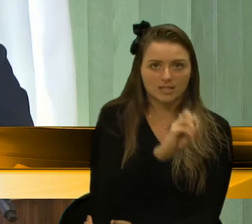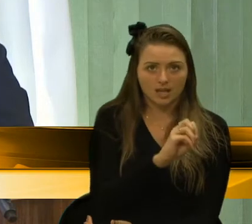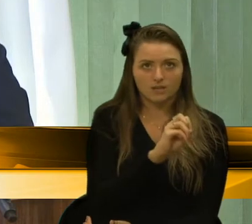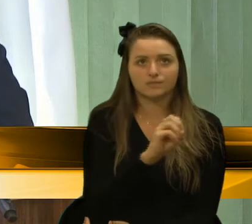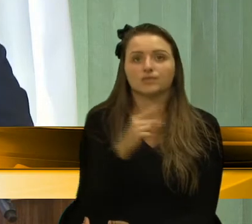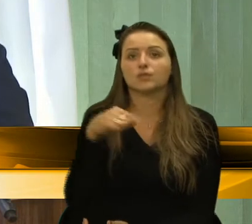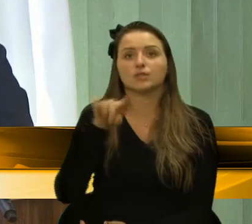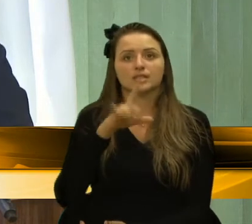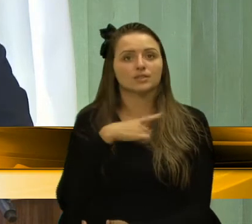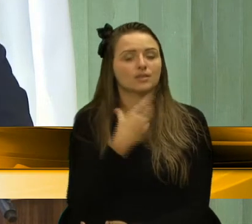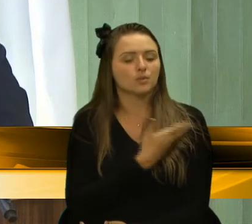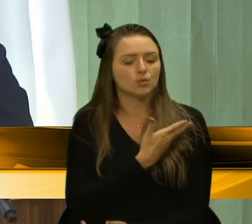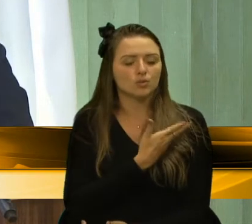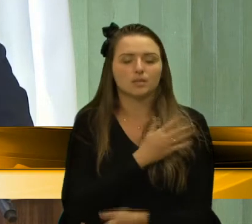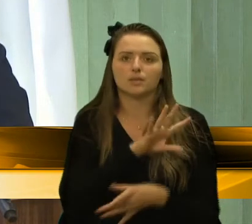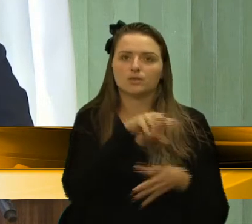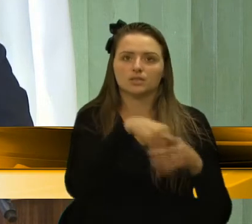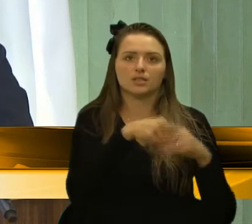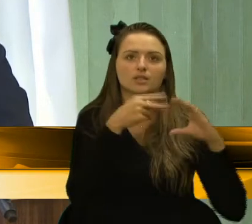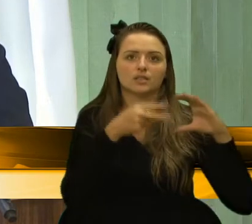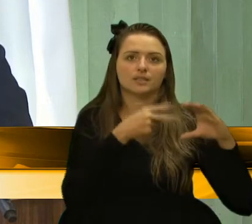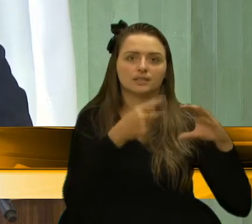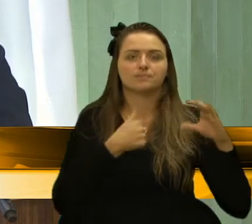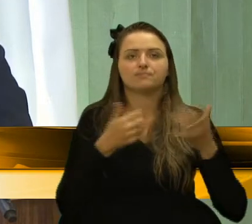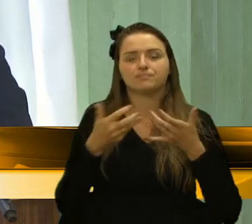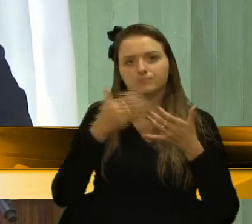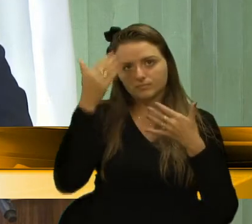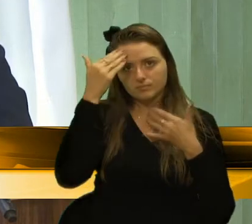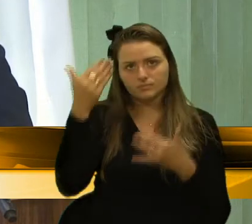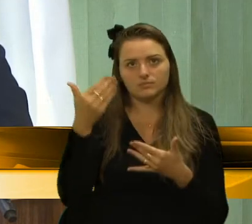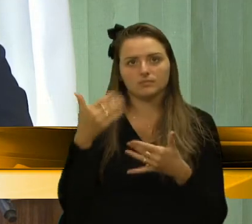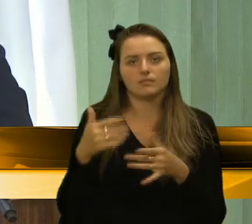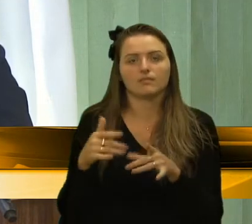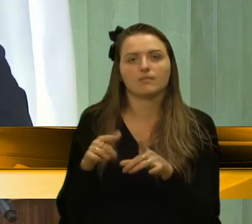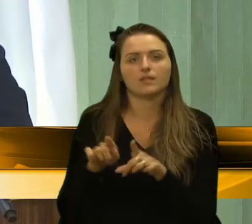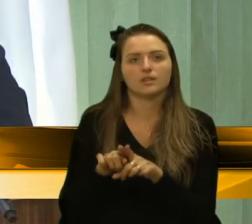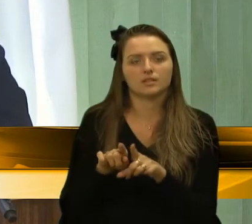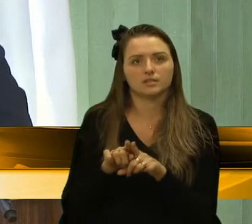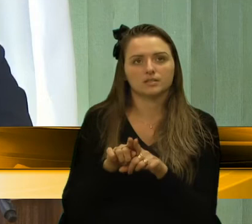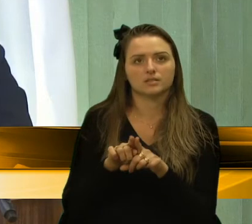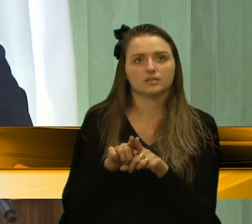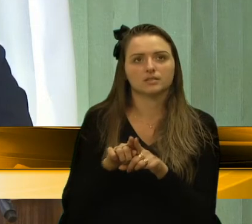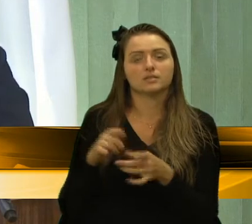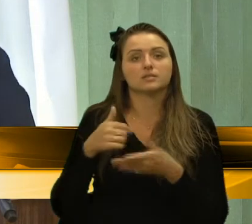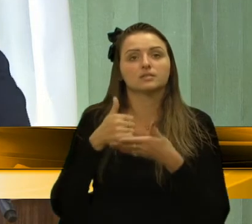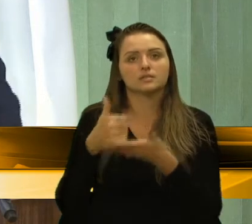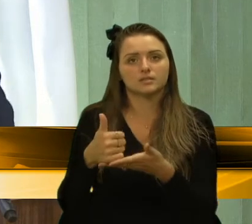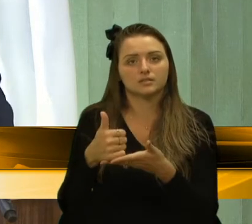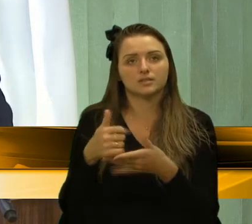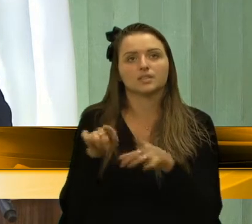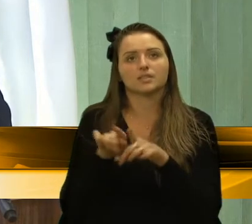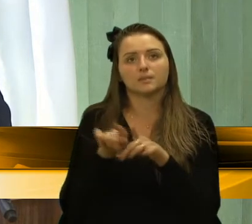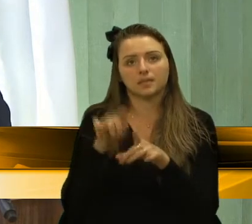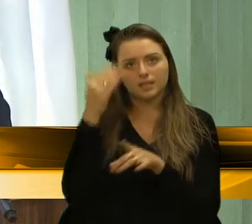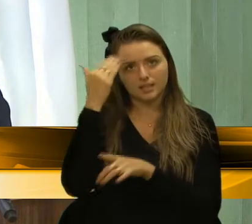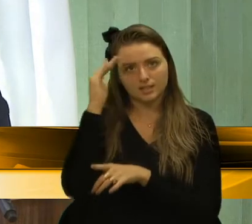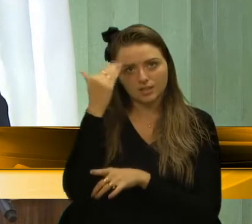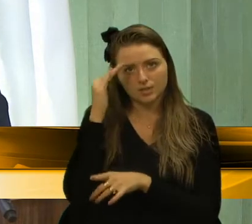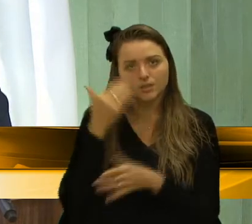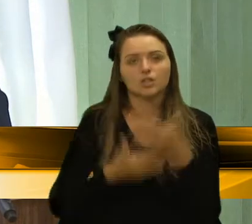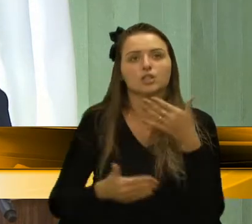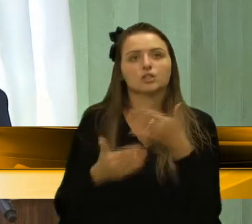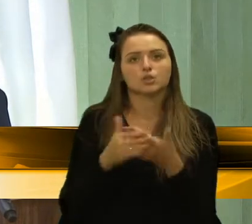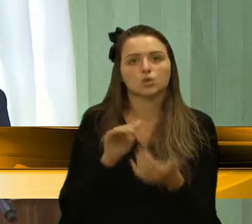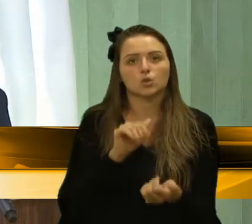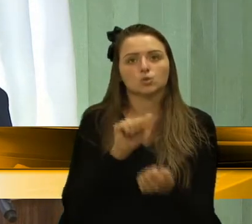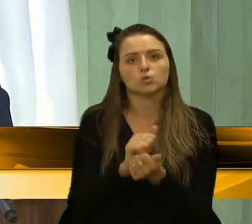amigos aqui nesta Casa. Eu quero agradecer também a minha família pelo apoio e pela compreensão de ter estado comigo